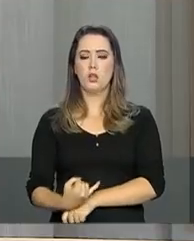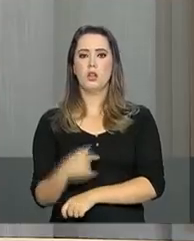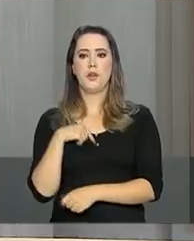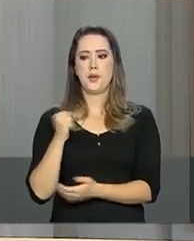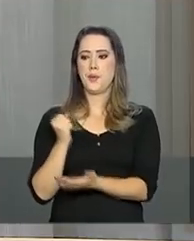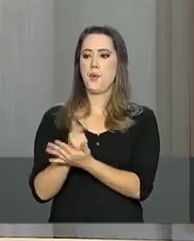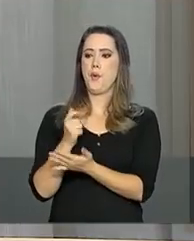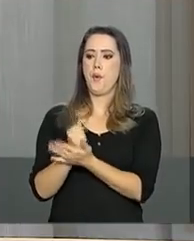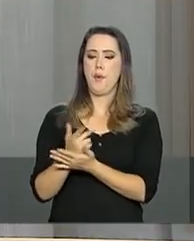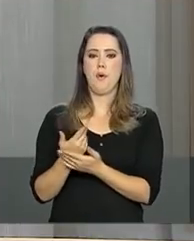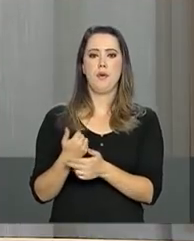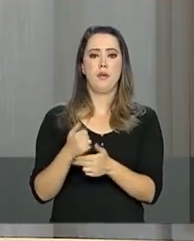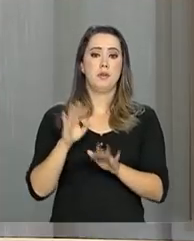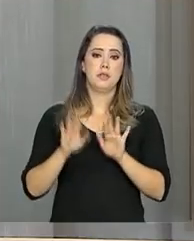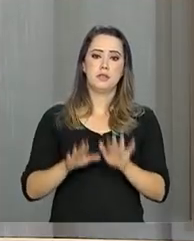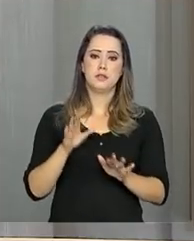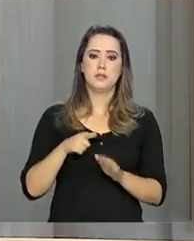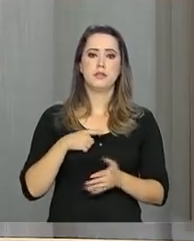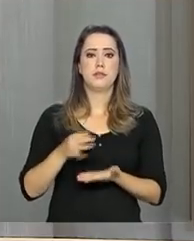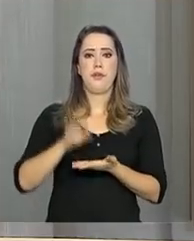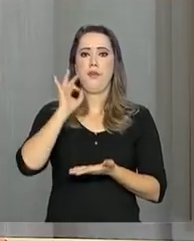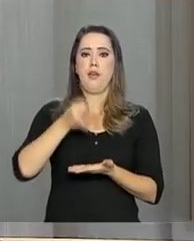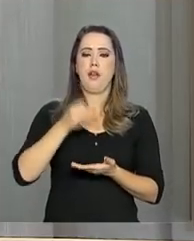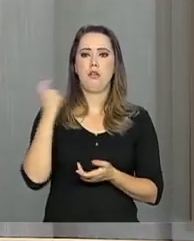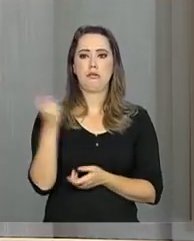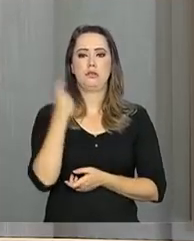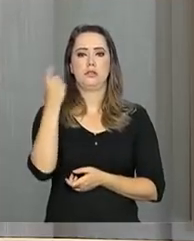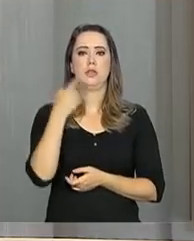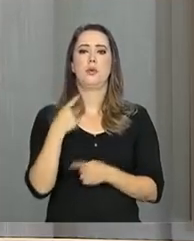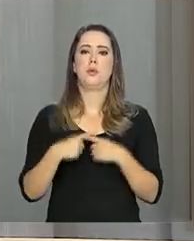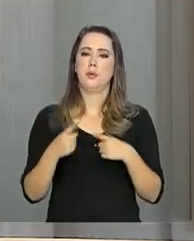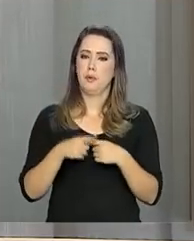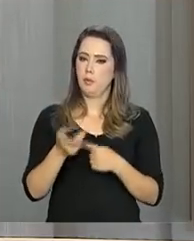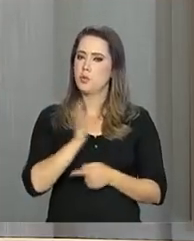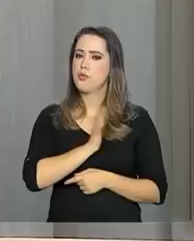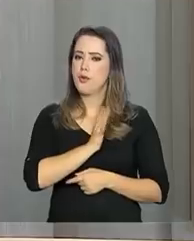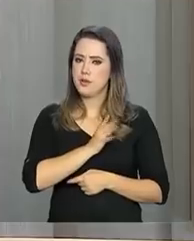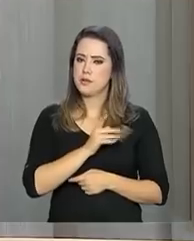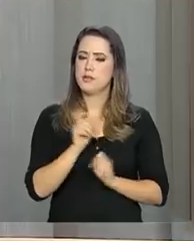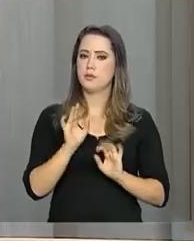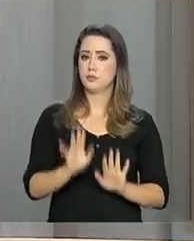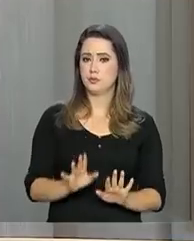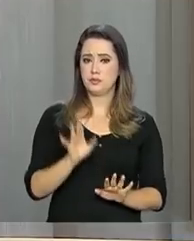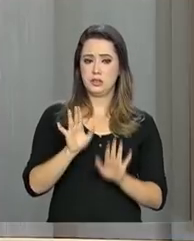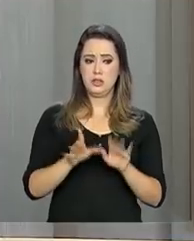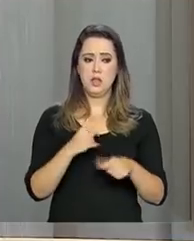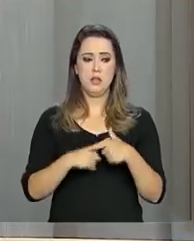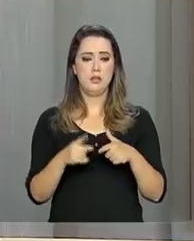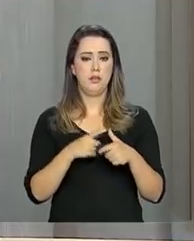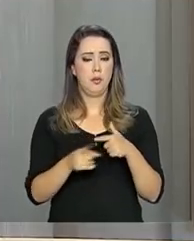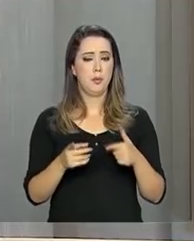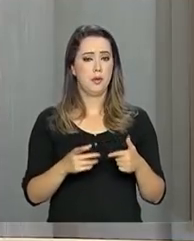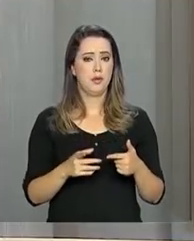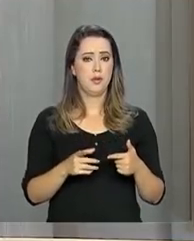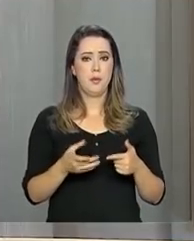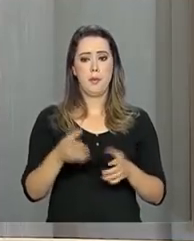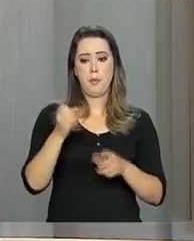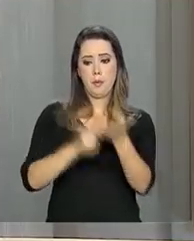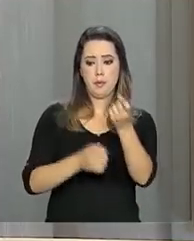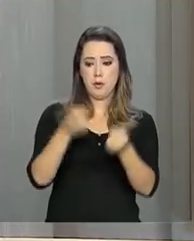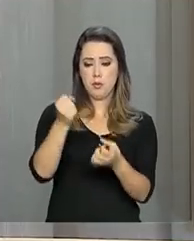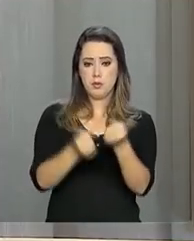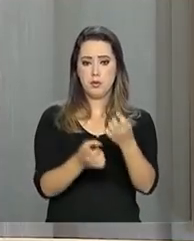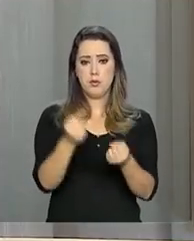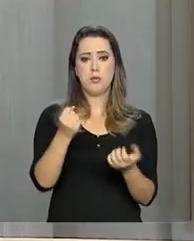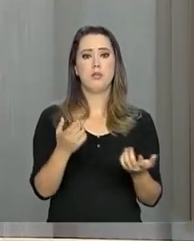termogênico. Tem níveis altíssimos de cafeína, então pode ter uma doença cardiovascular. Tem gente que tem algum problema com o leite, com